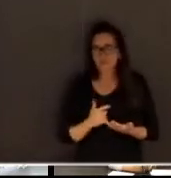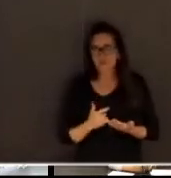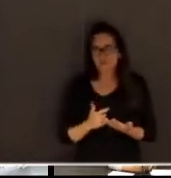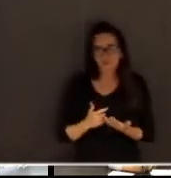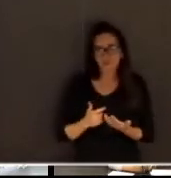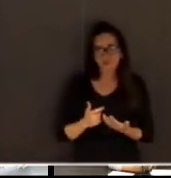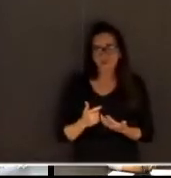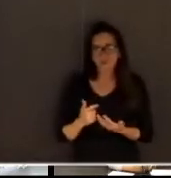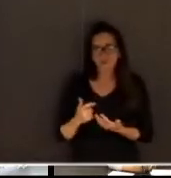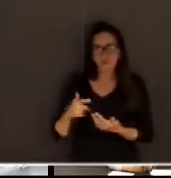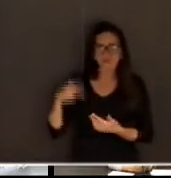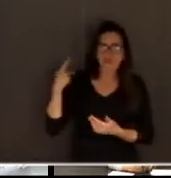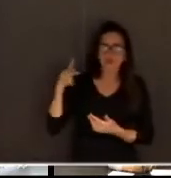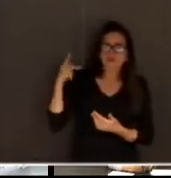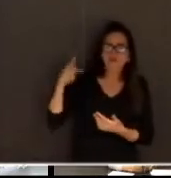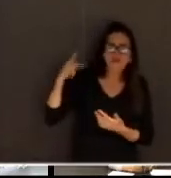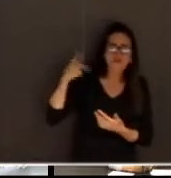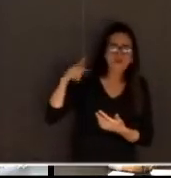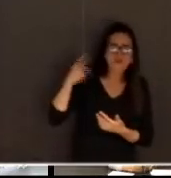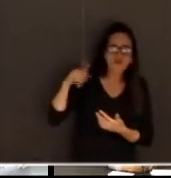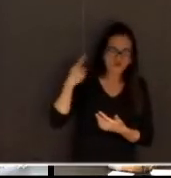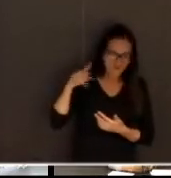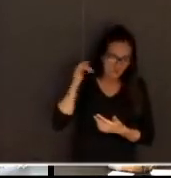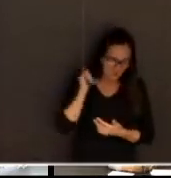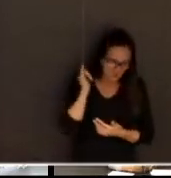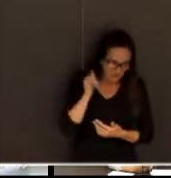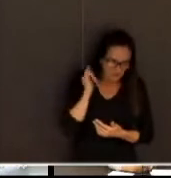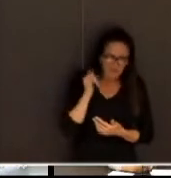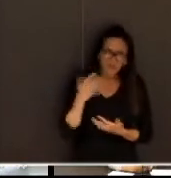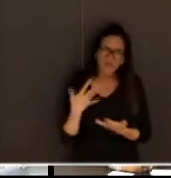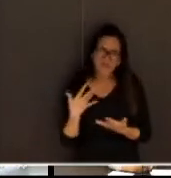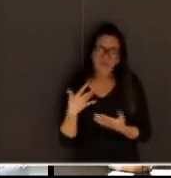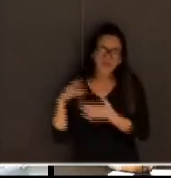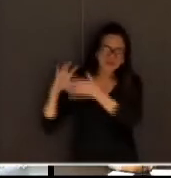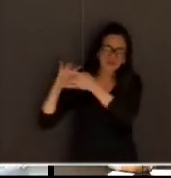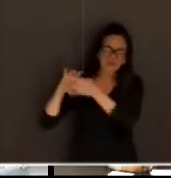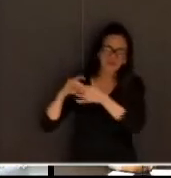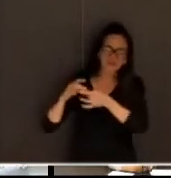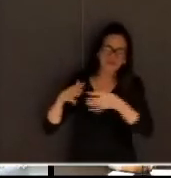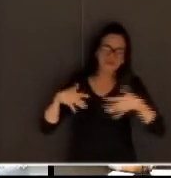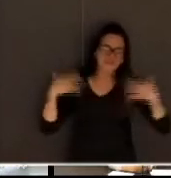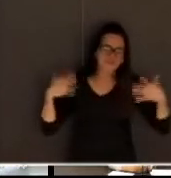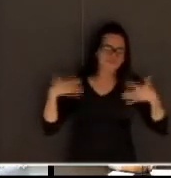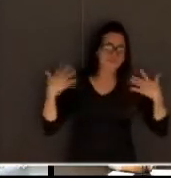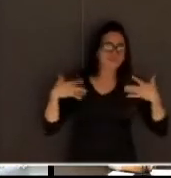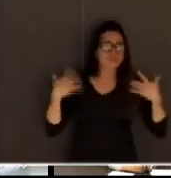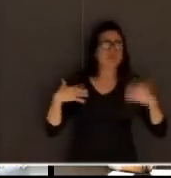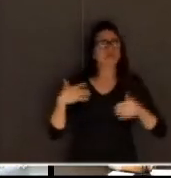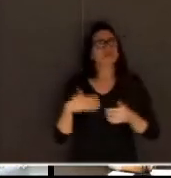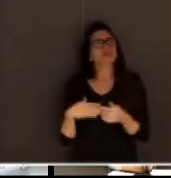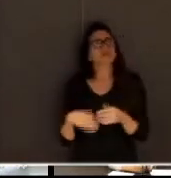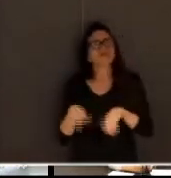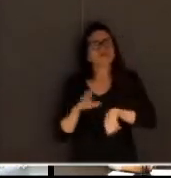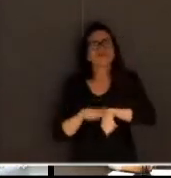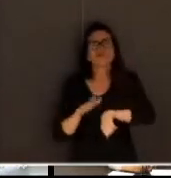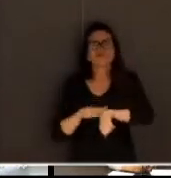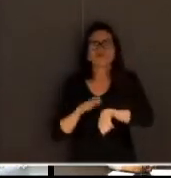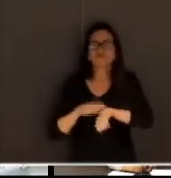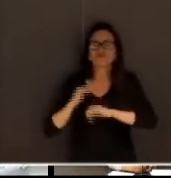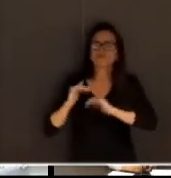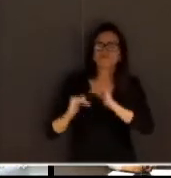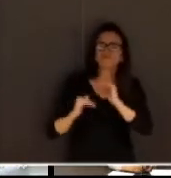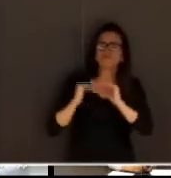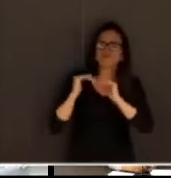quero usar hoje o romântico num contexto mais alegre. O momento de construção, o momento de